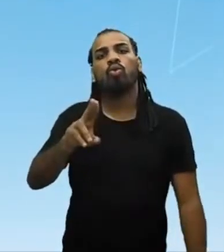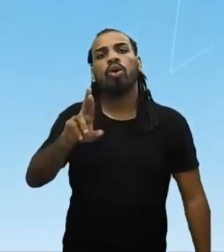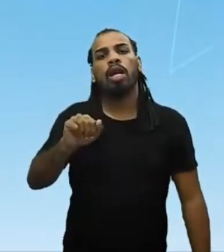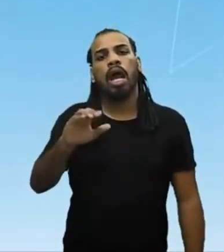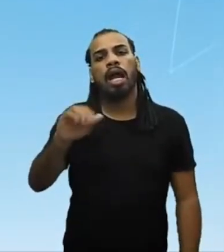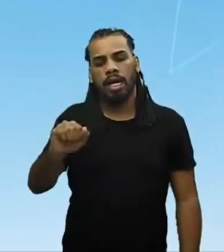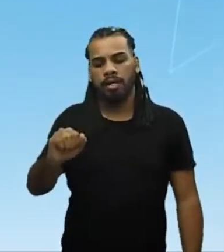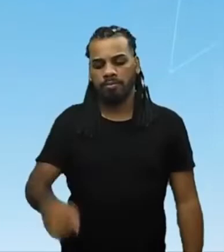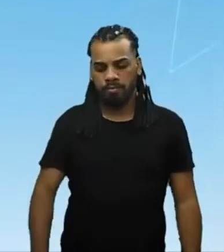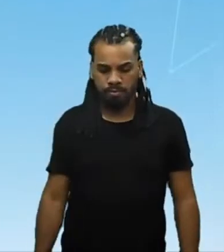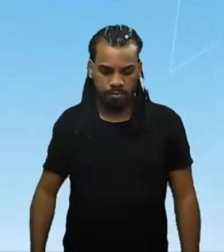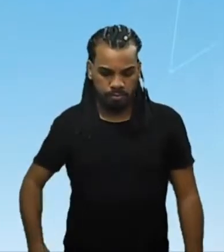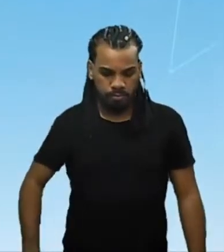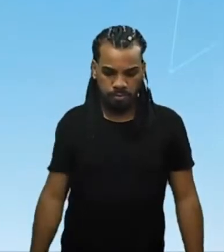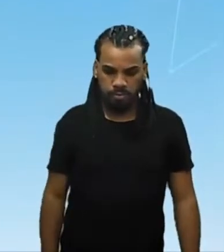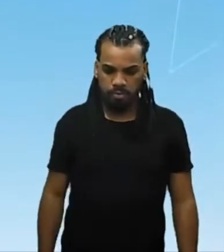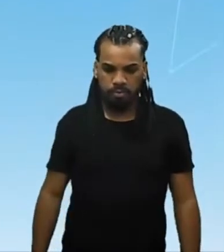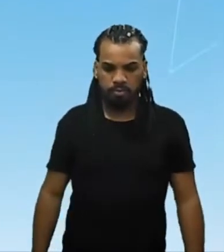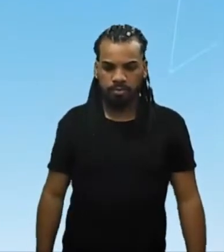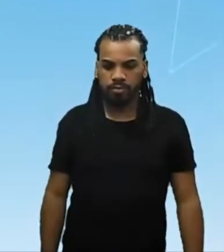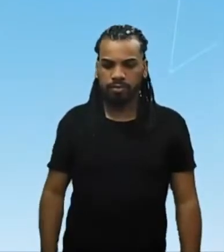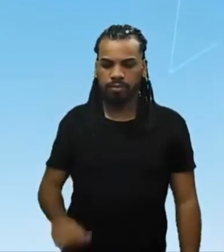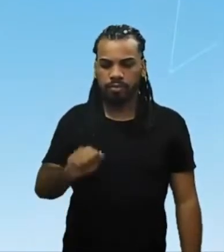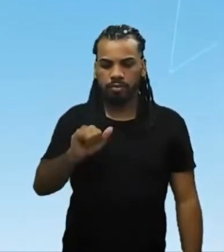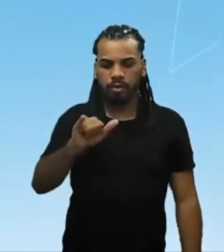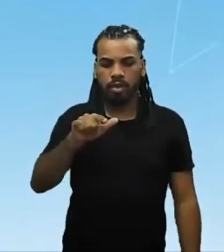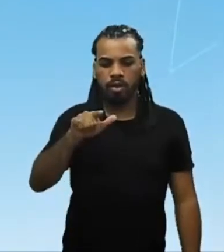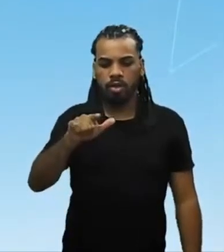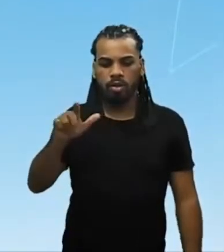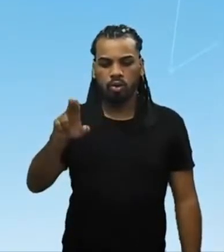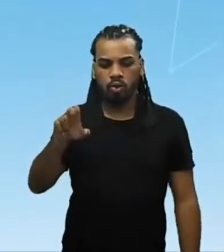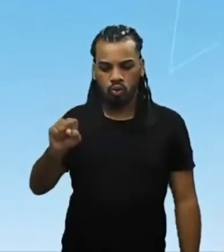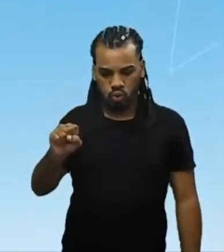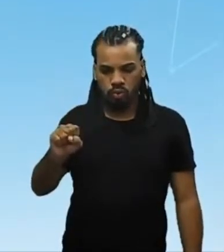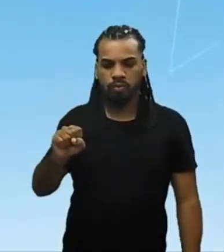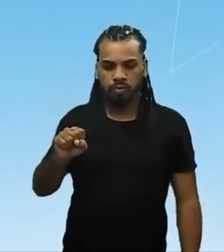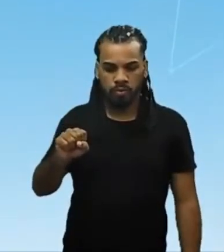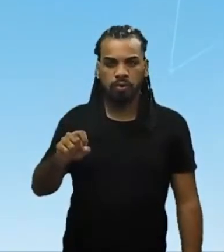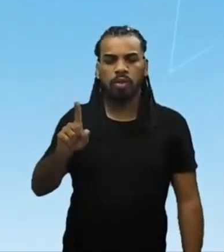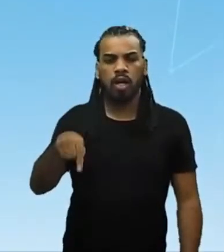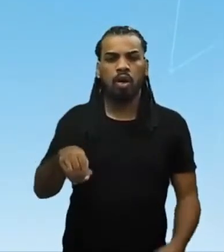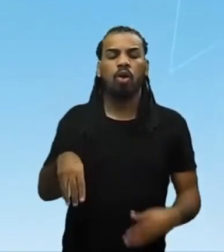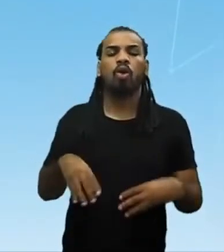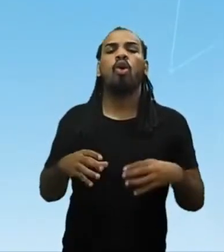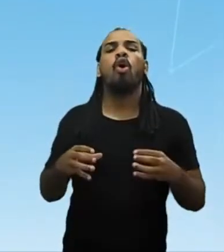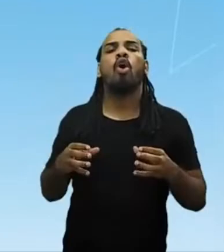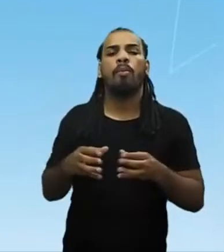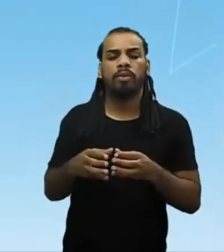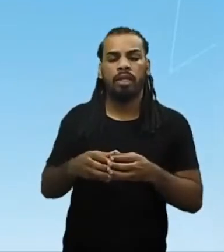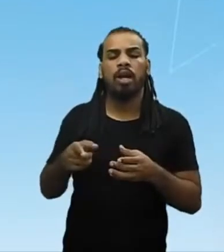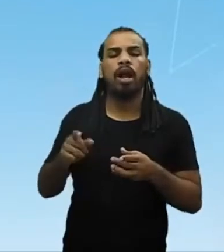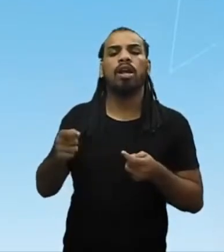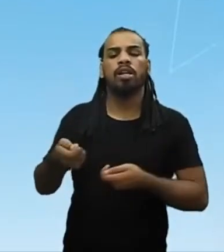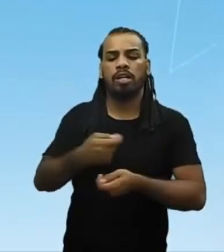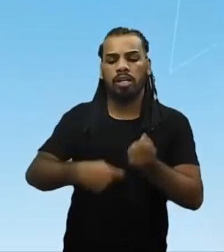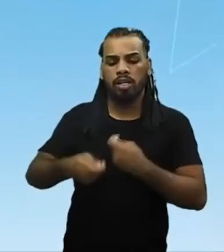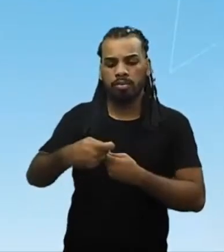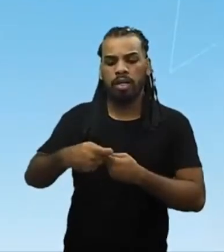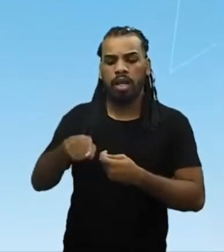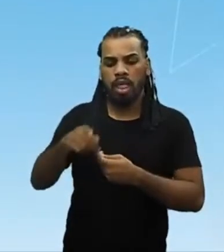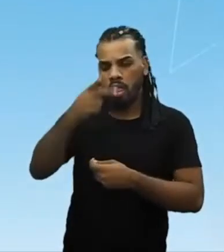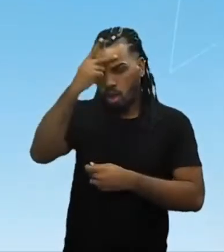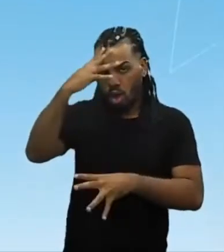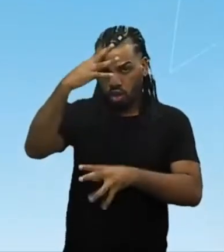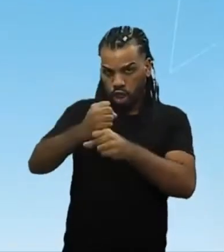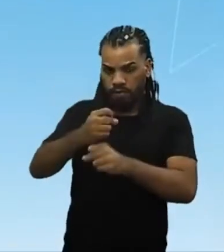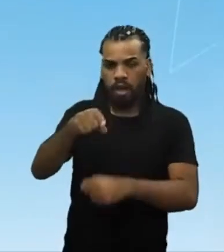Então, o Ailu é uma comunidade que é administrada por um Curaca que